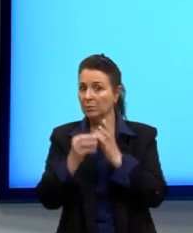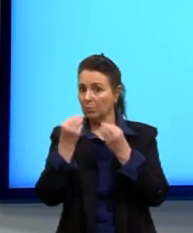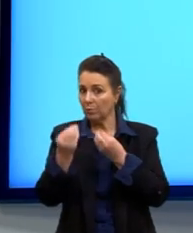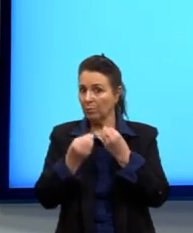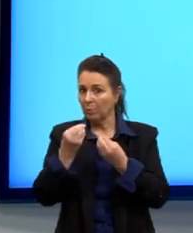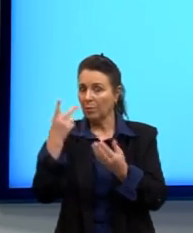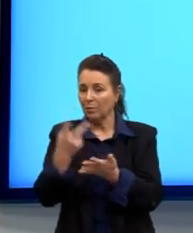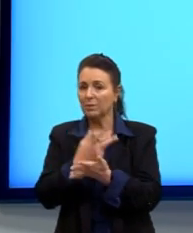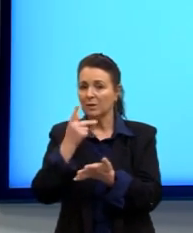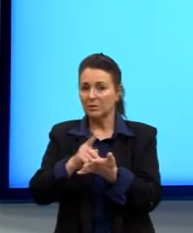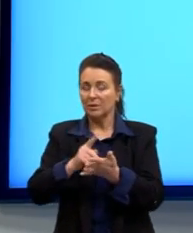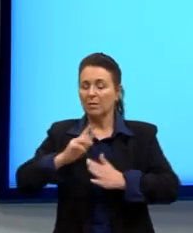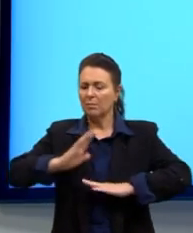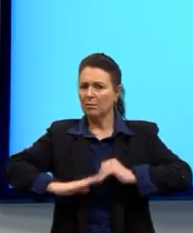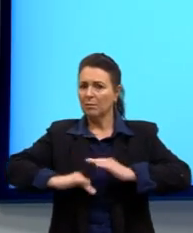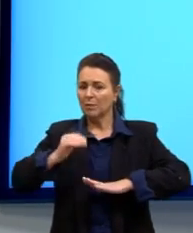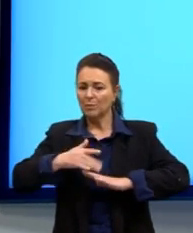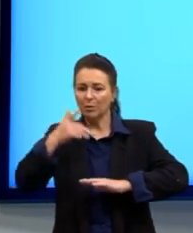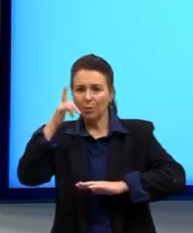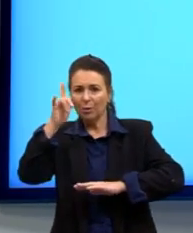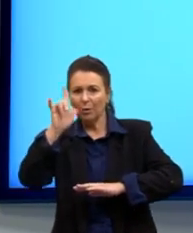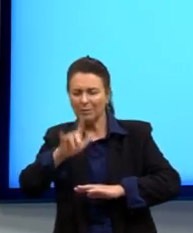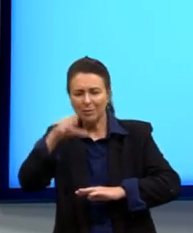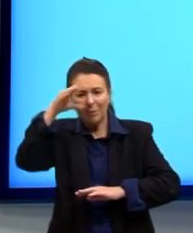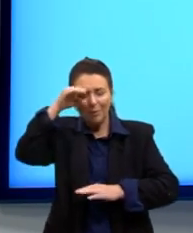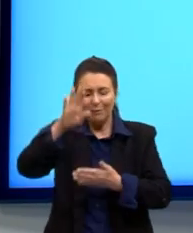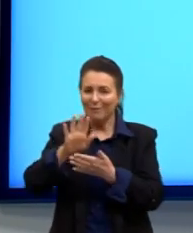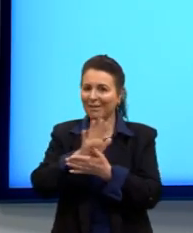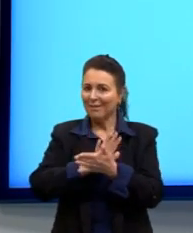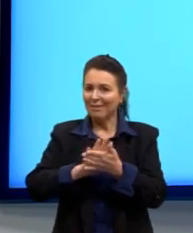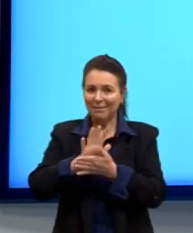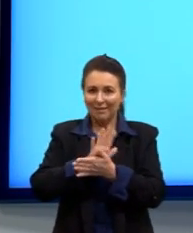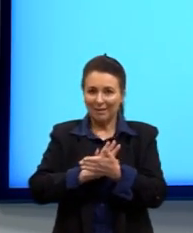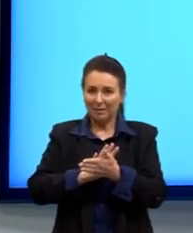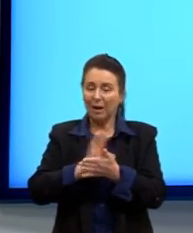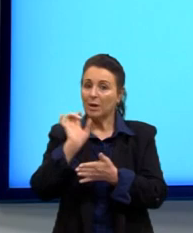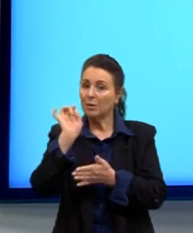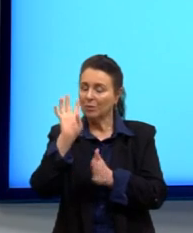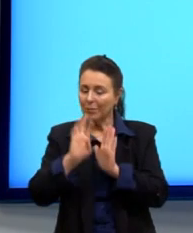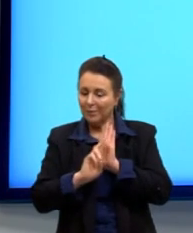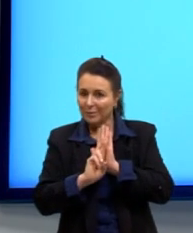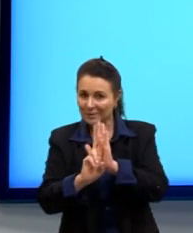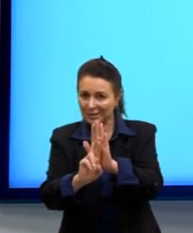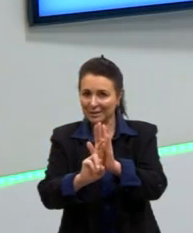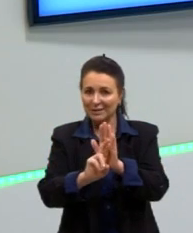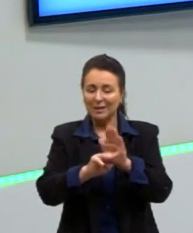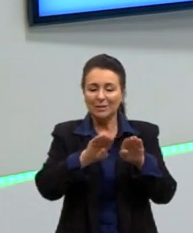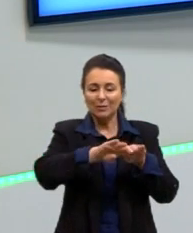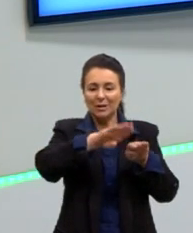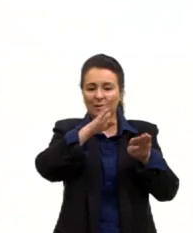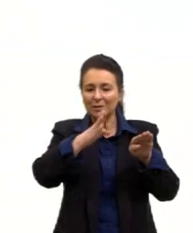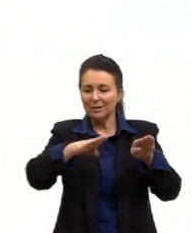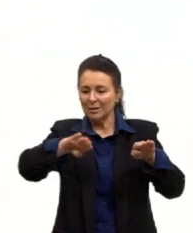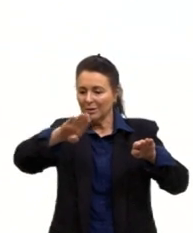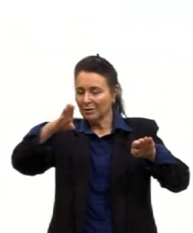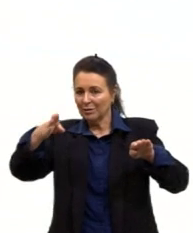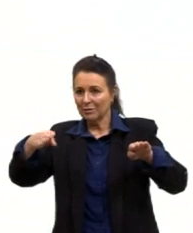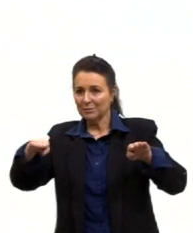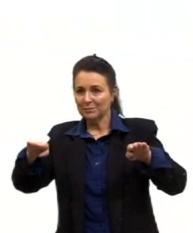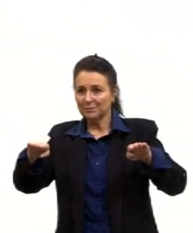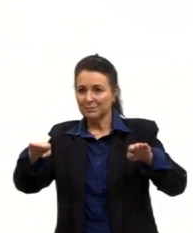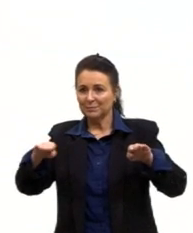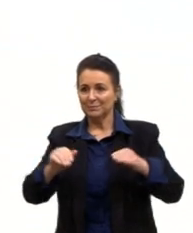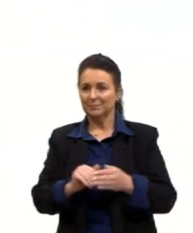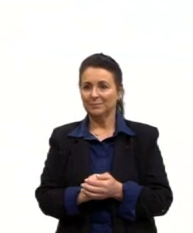Na prática, gente não consegue nem observar, né, exatamente essas ondas se propagando dessa forma, tá?